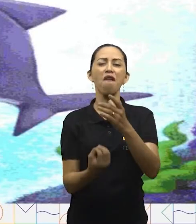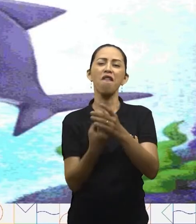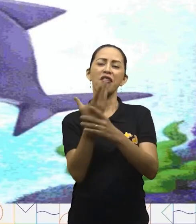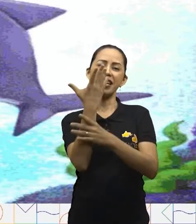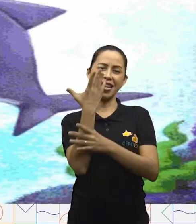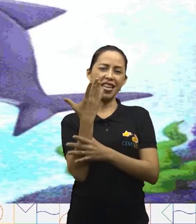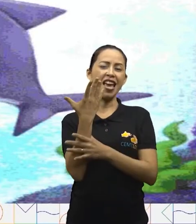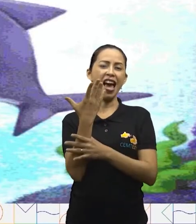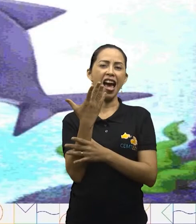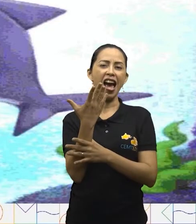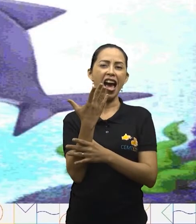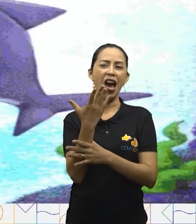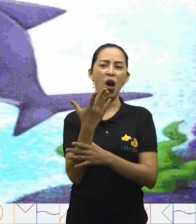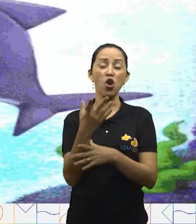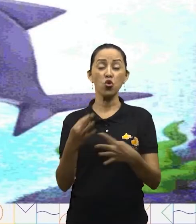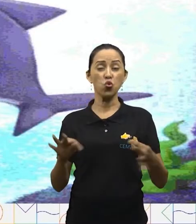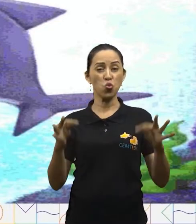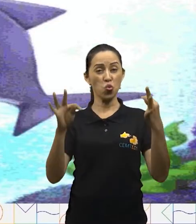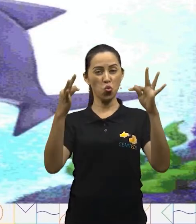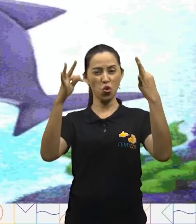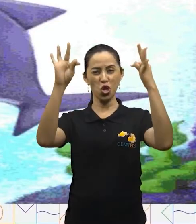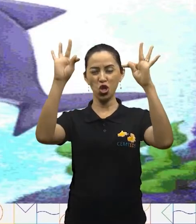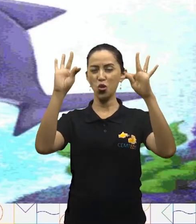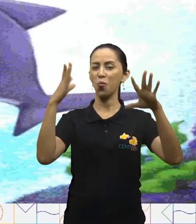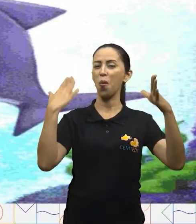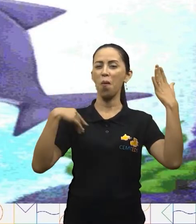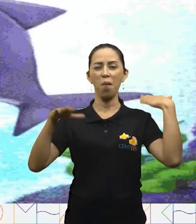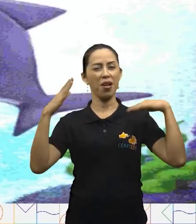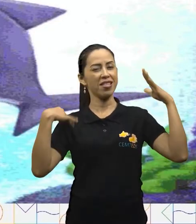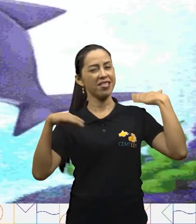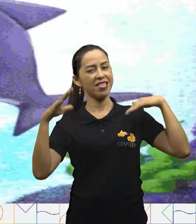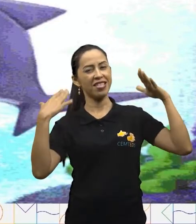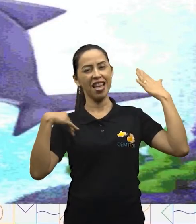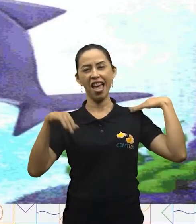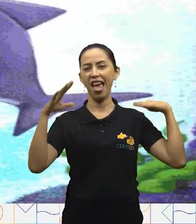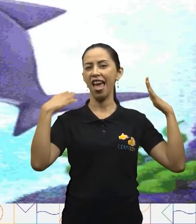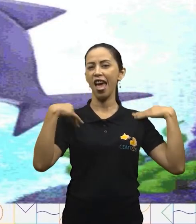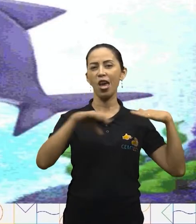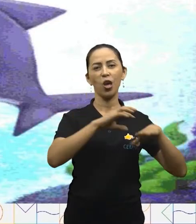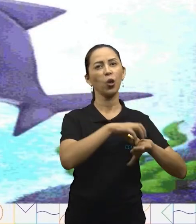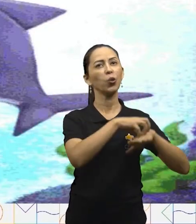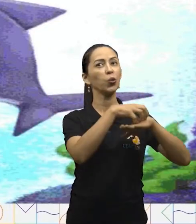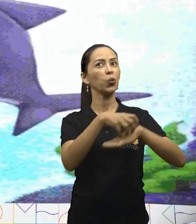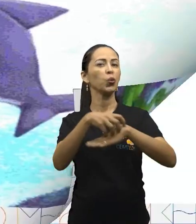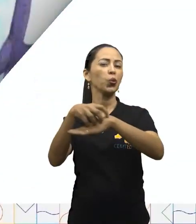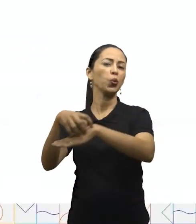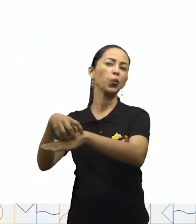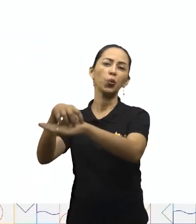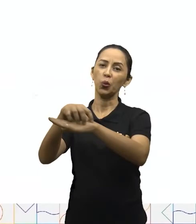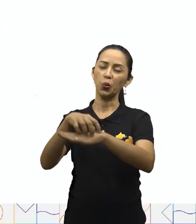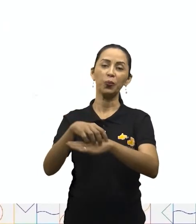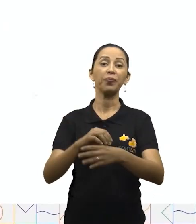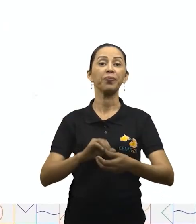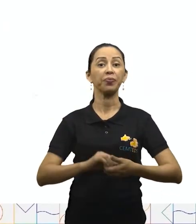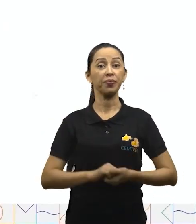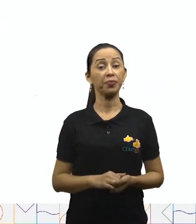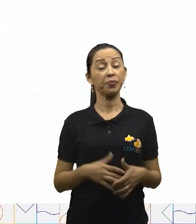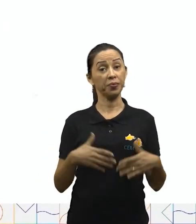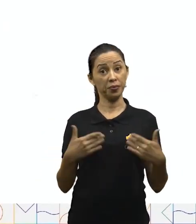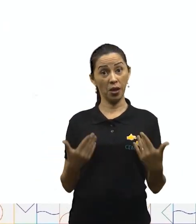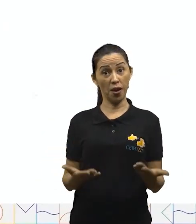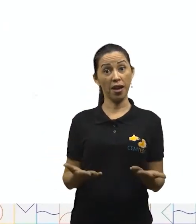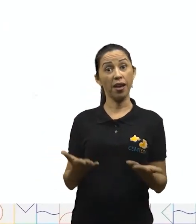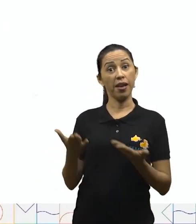turismo para fazerem sempre outras viagens pelo fundo do mar. E essa